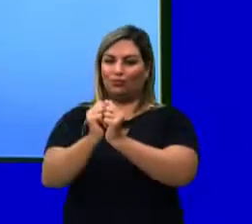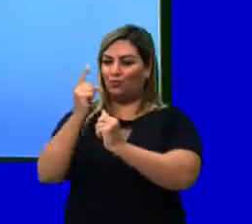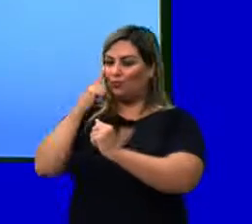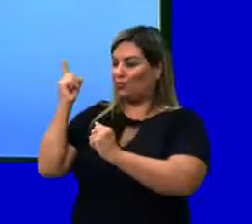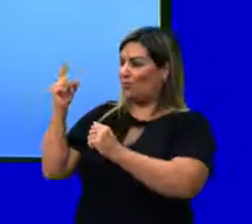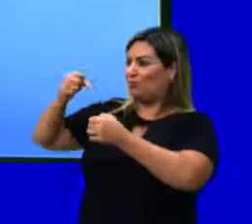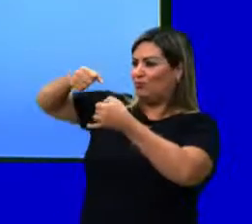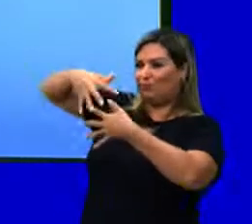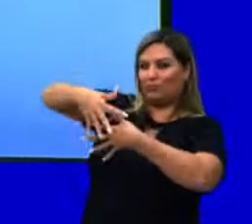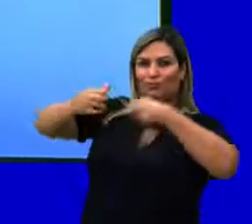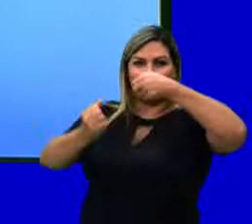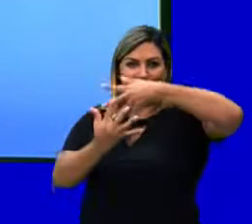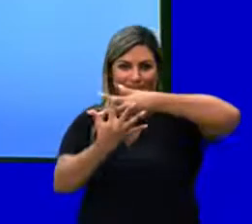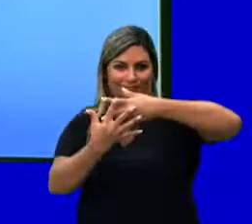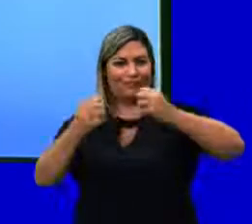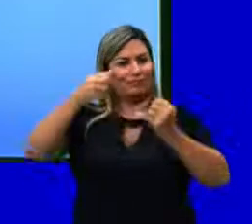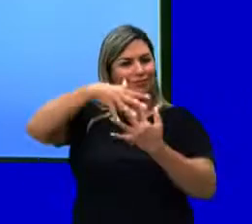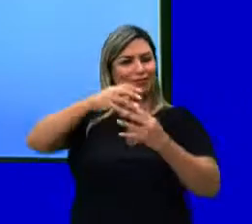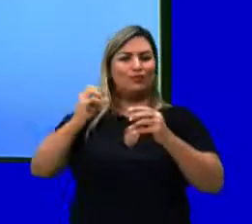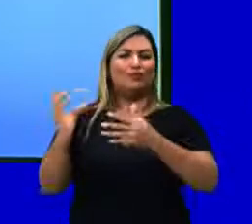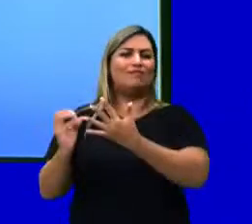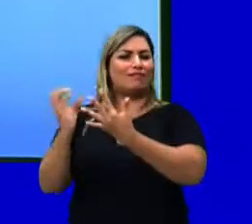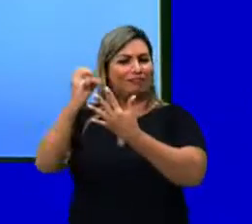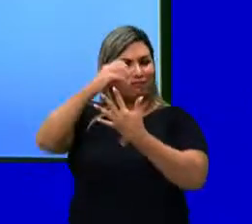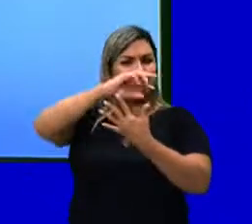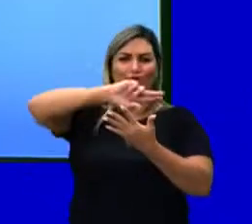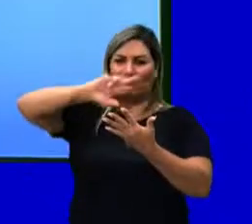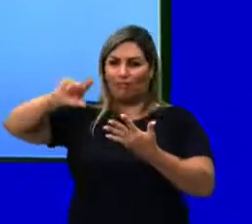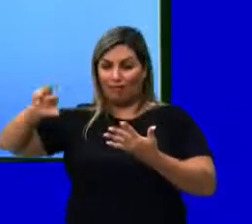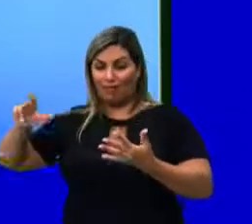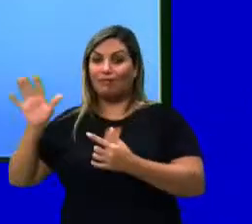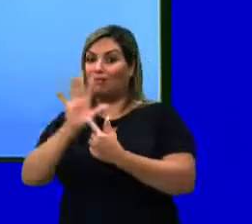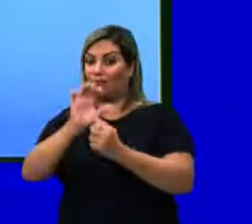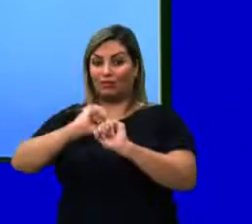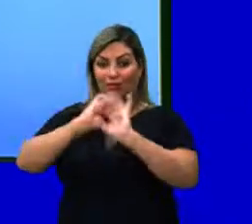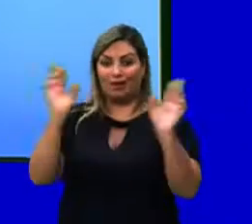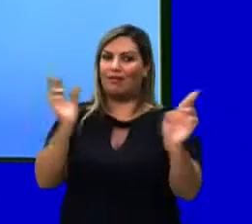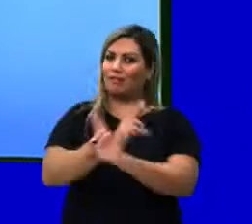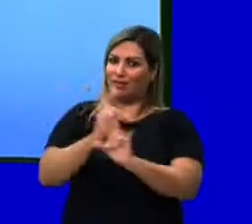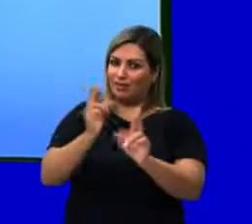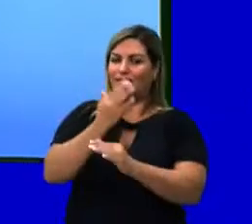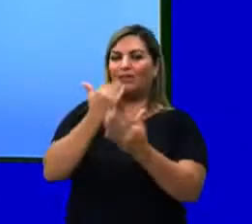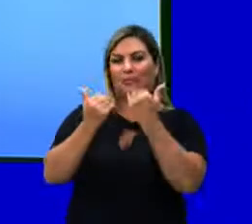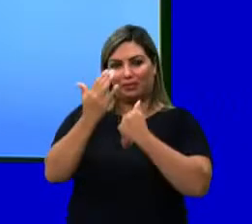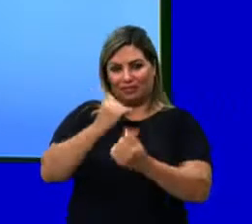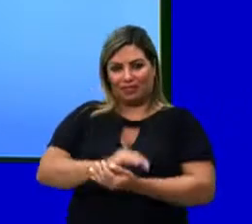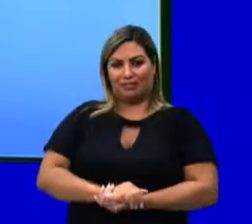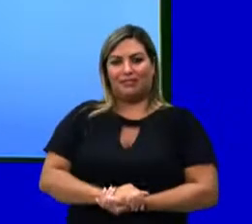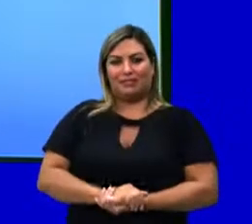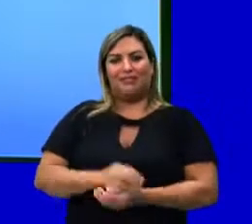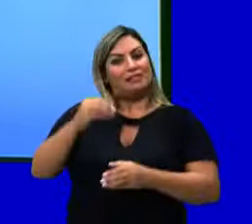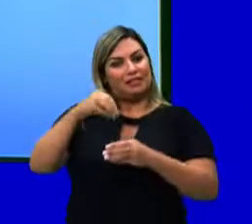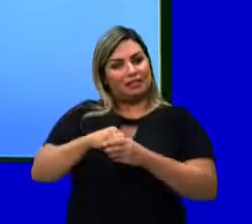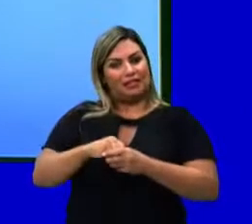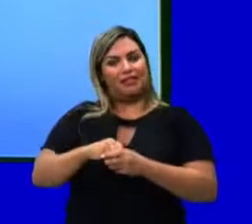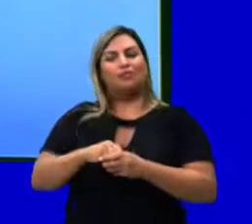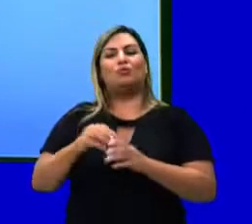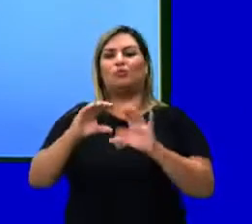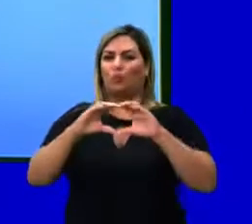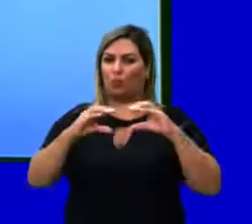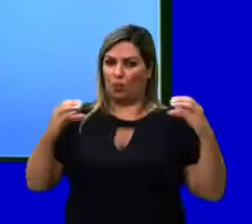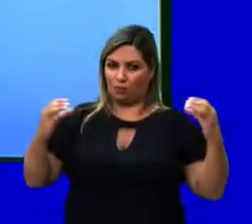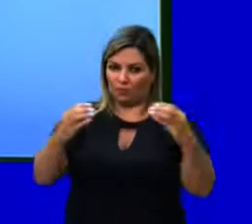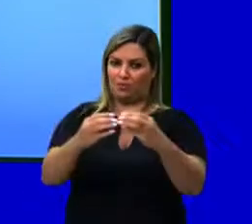aí o conjunto das diversas cadeias alimentares e que vão evidenciar as relações alimentares dentro de uma